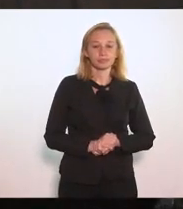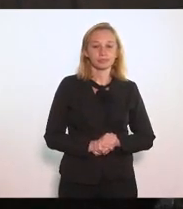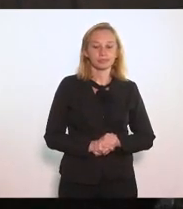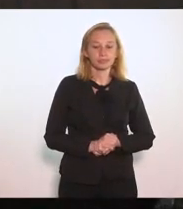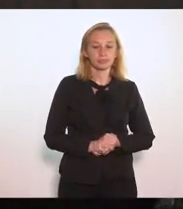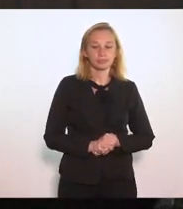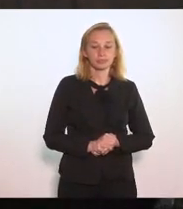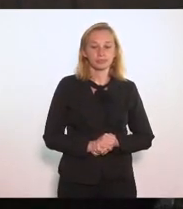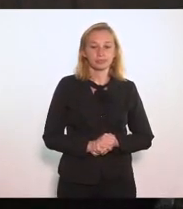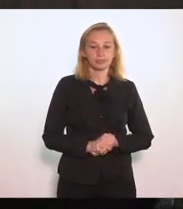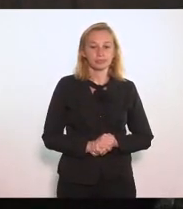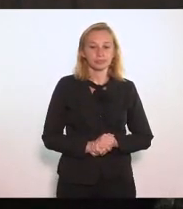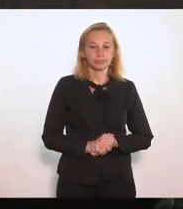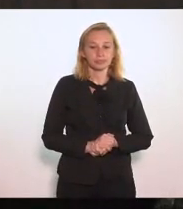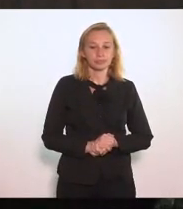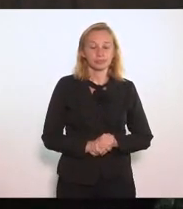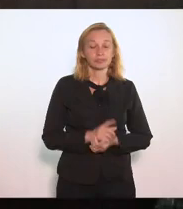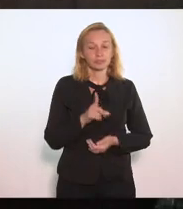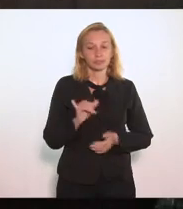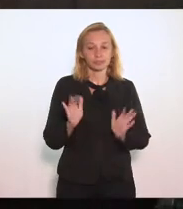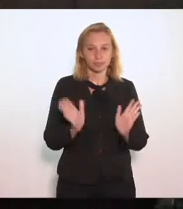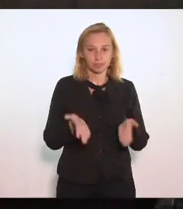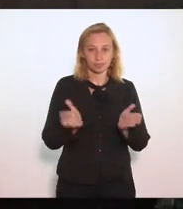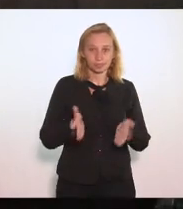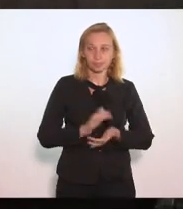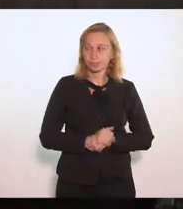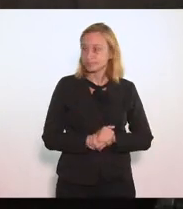Durante O dia de hoje